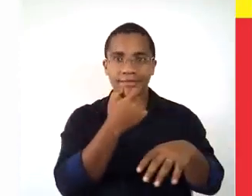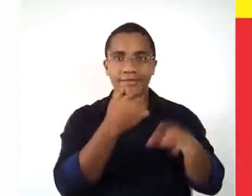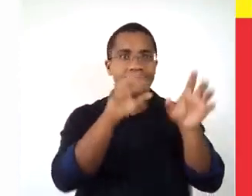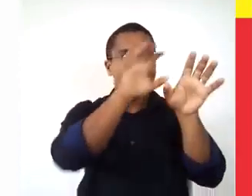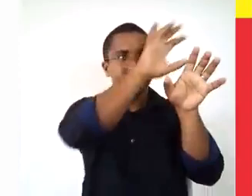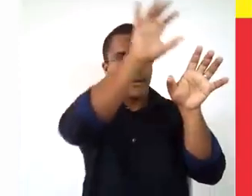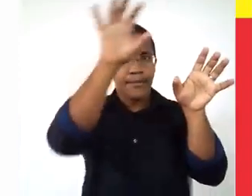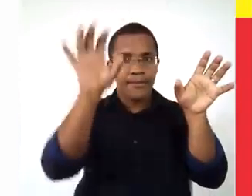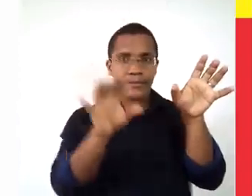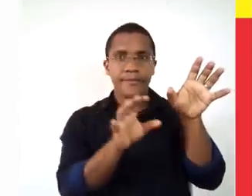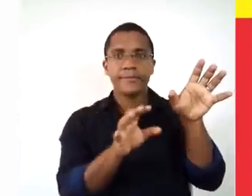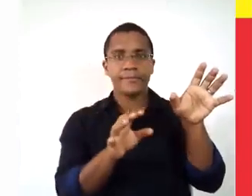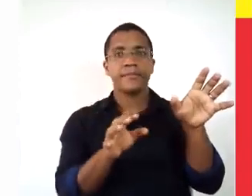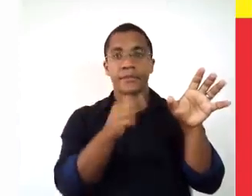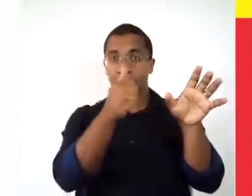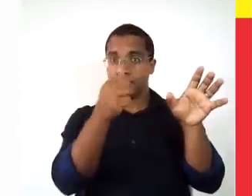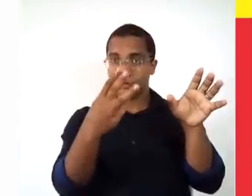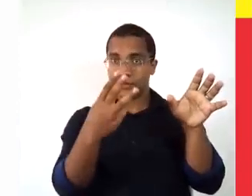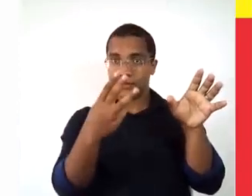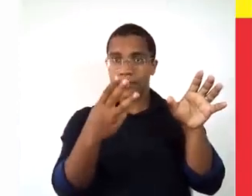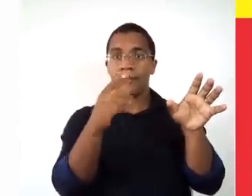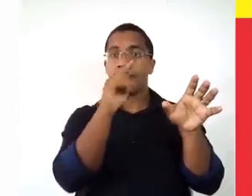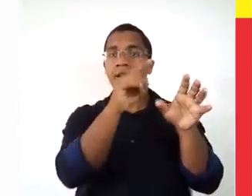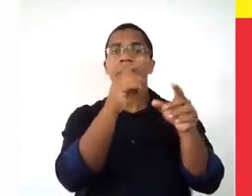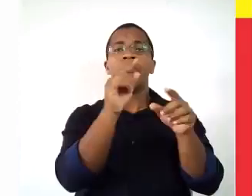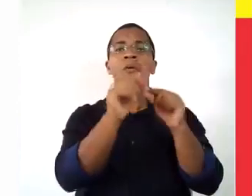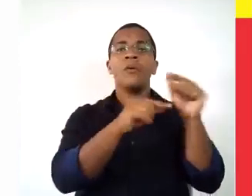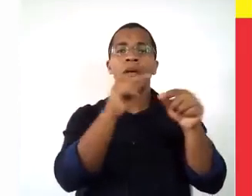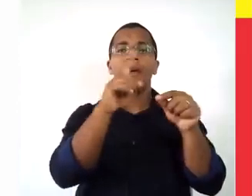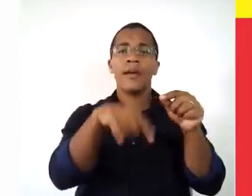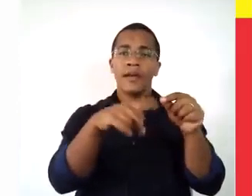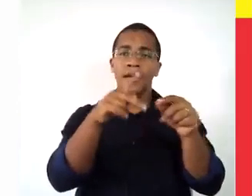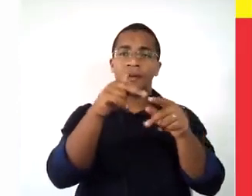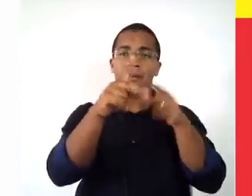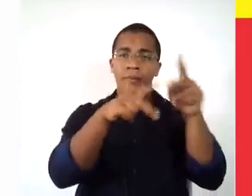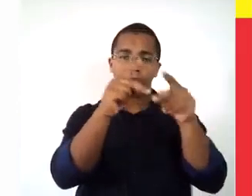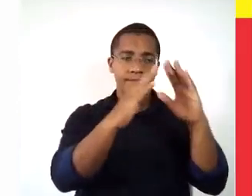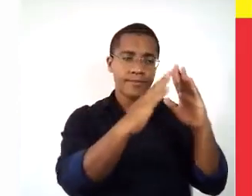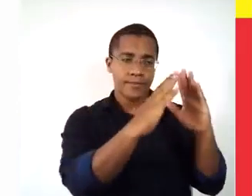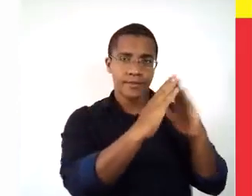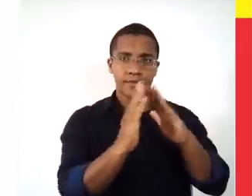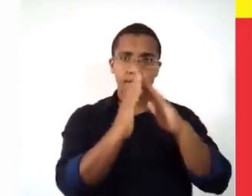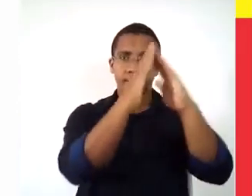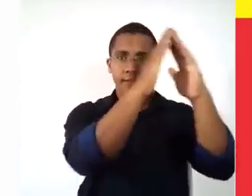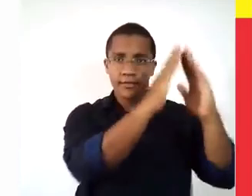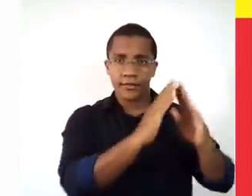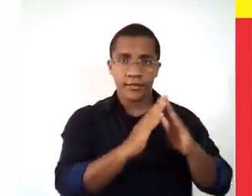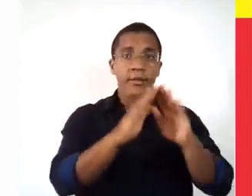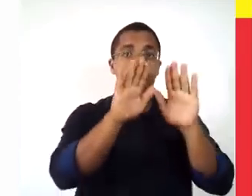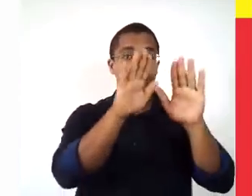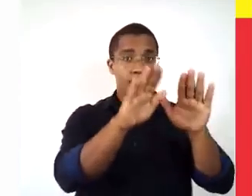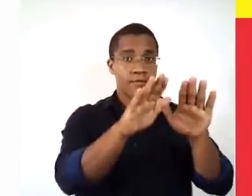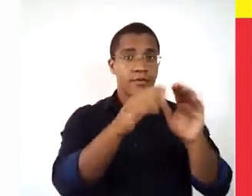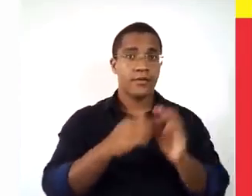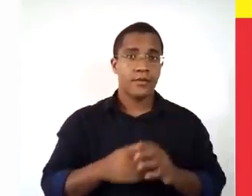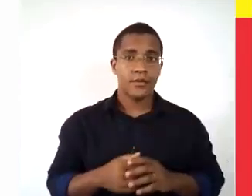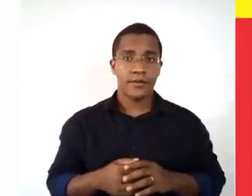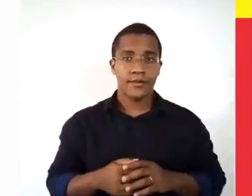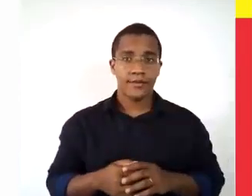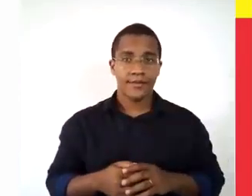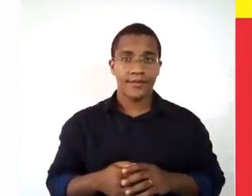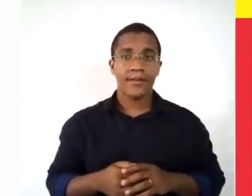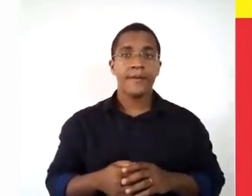inglesas vão ter essa dinâmica de povoamento que ocorreu na América do Norte. Então, a vai dividir aí,